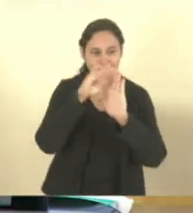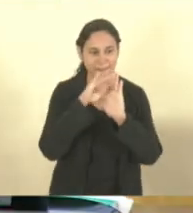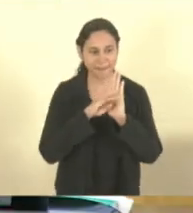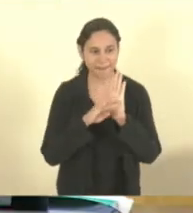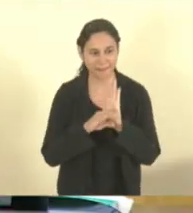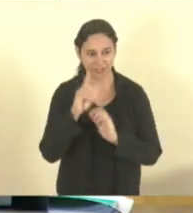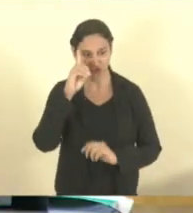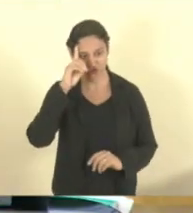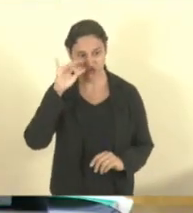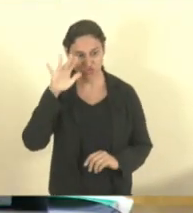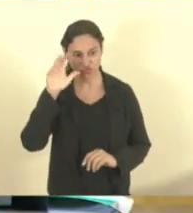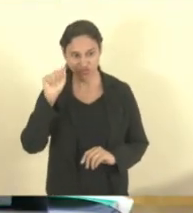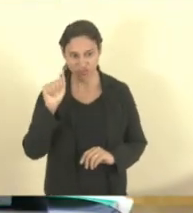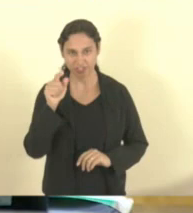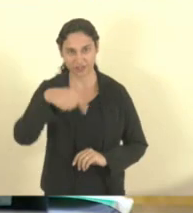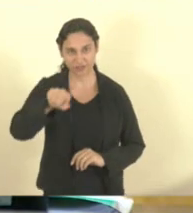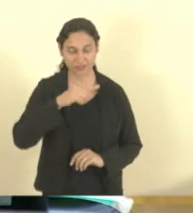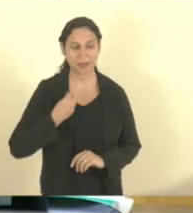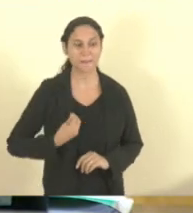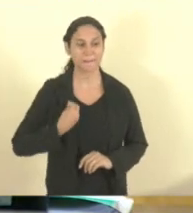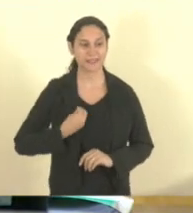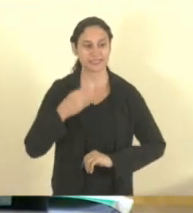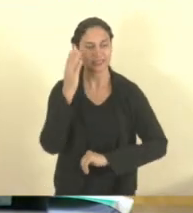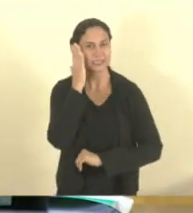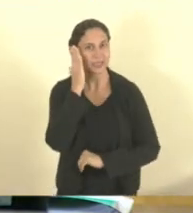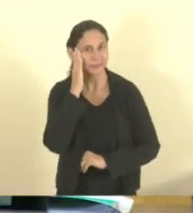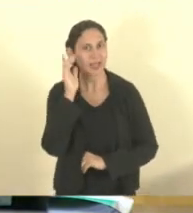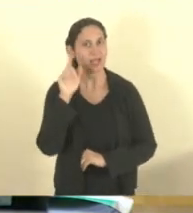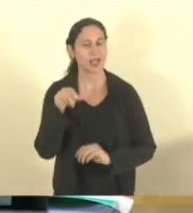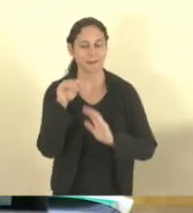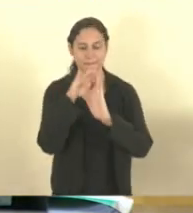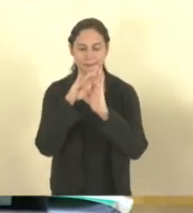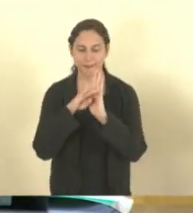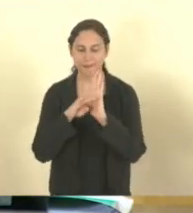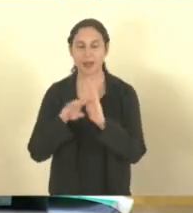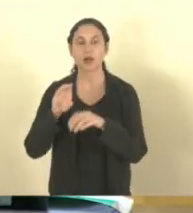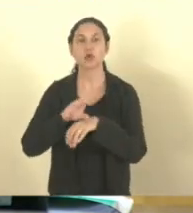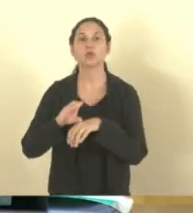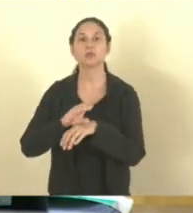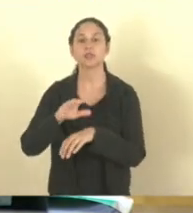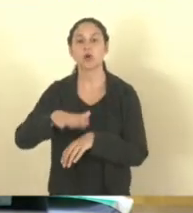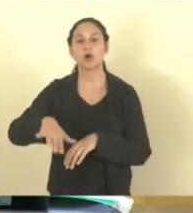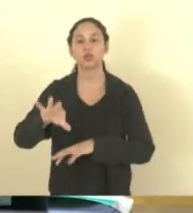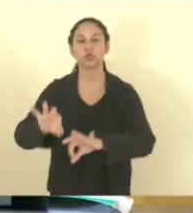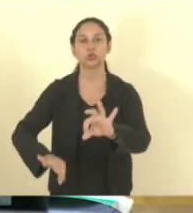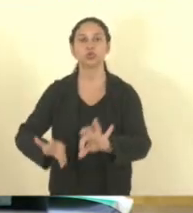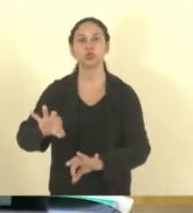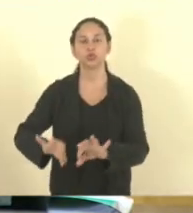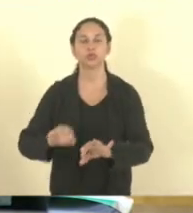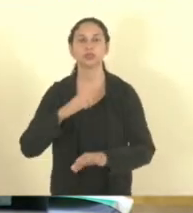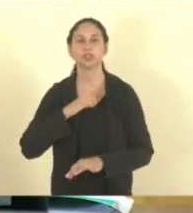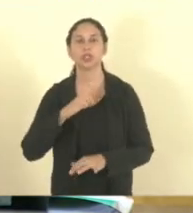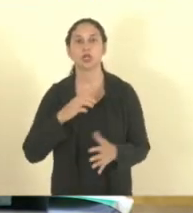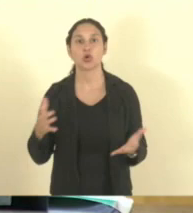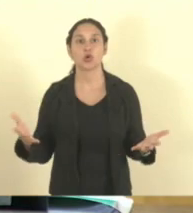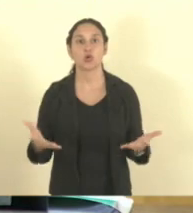Só para os senhores que estão aqui presentes terem uma noção. Nossa pauta, Comissão de Constituição e Justiça, ela tem hoje